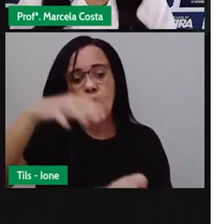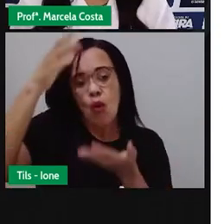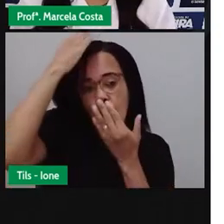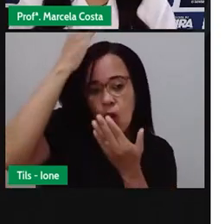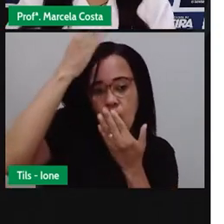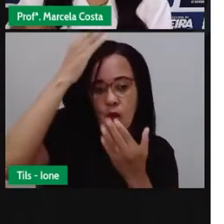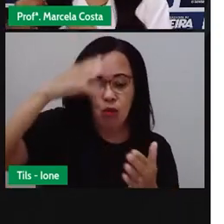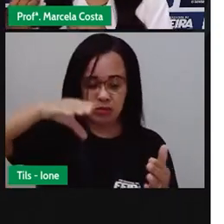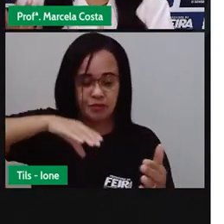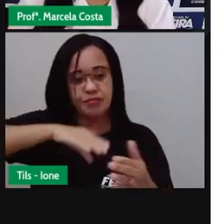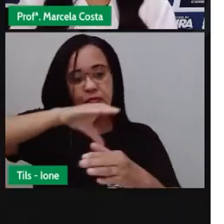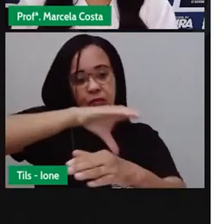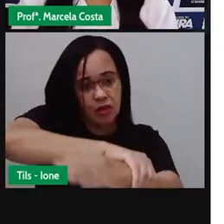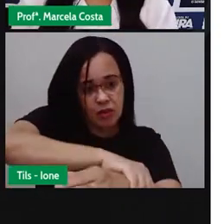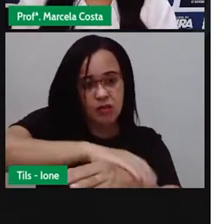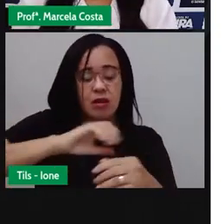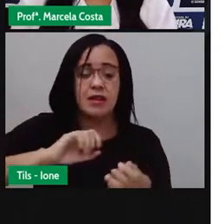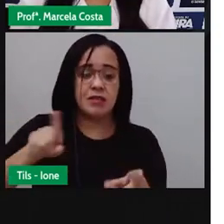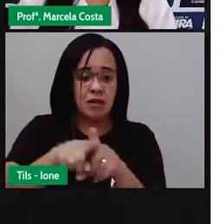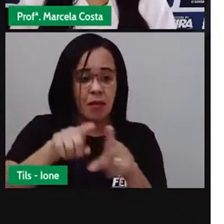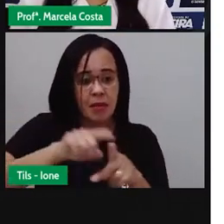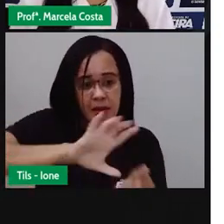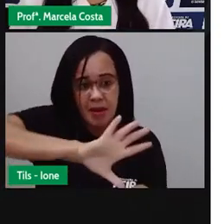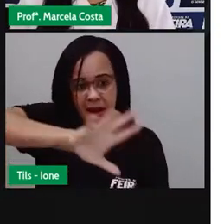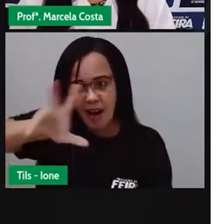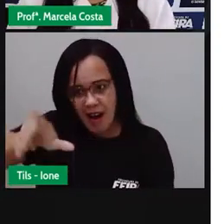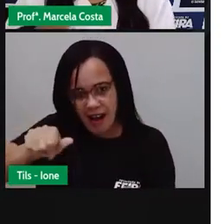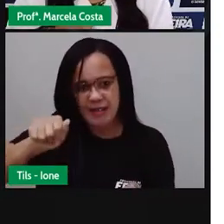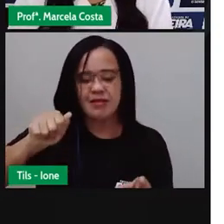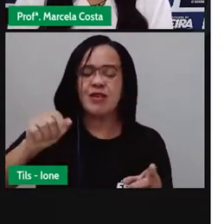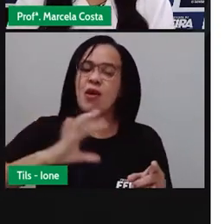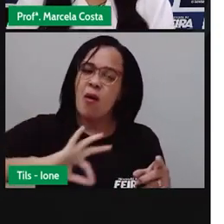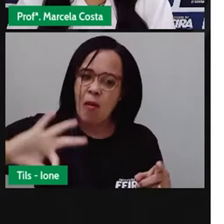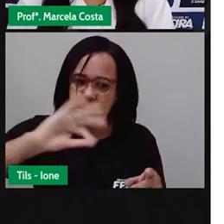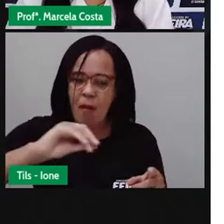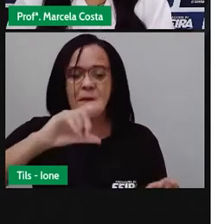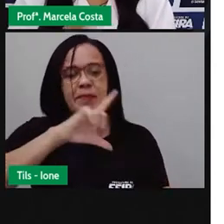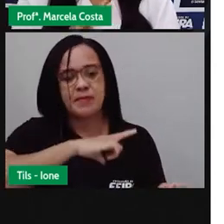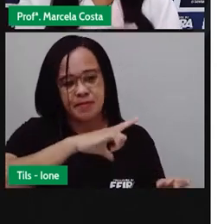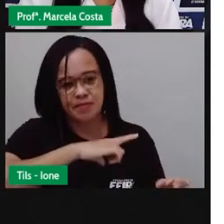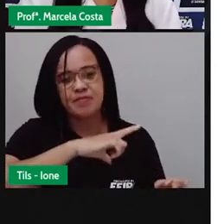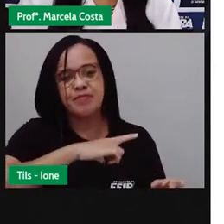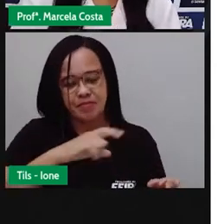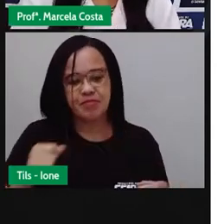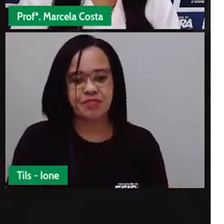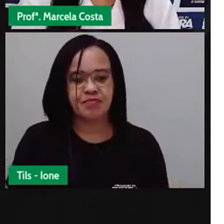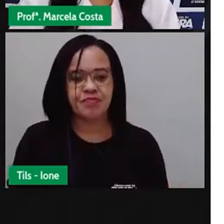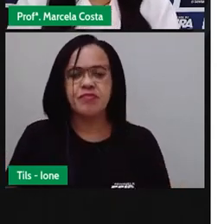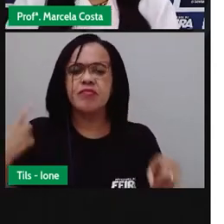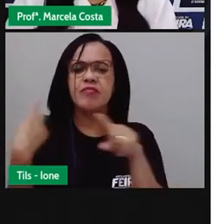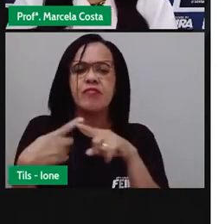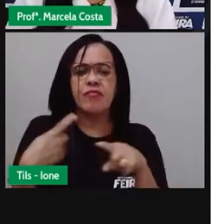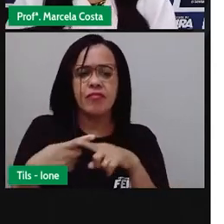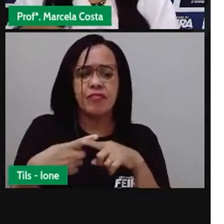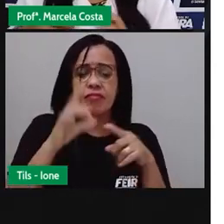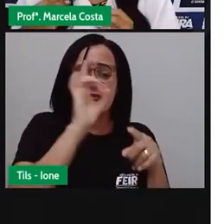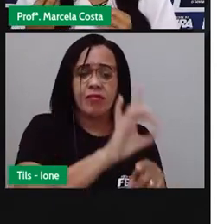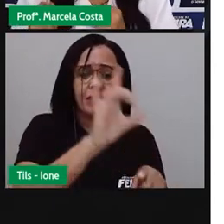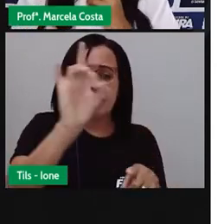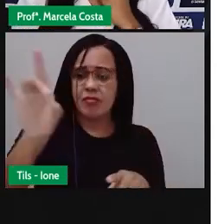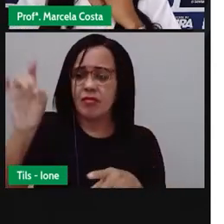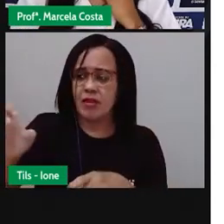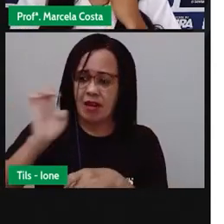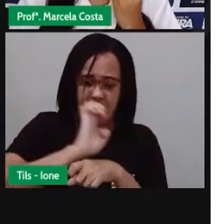africanos que foram trazidos pra cá. E isso faz com que, em cada estado, tenha